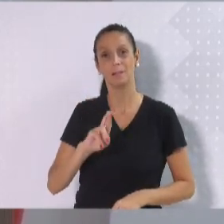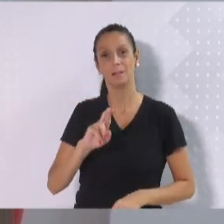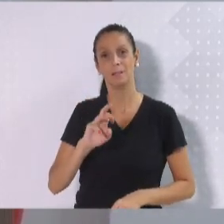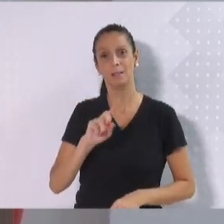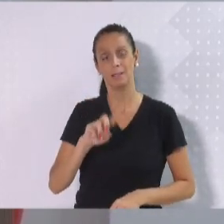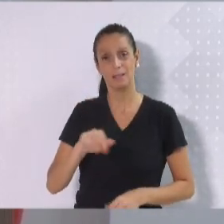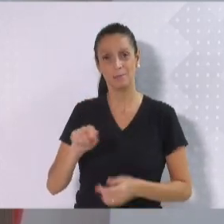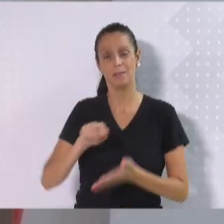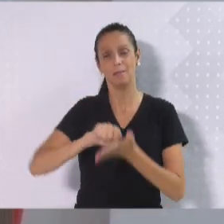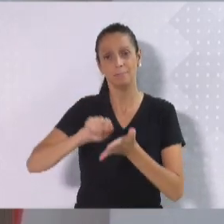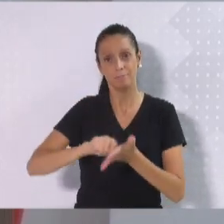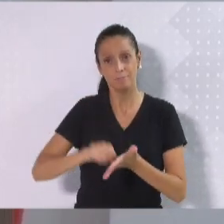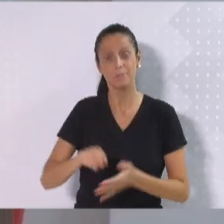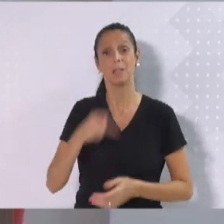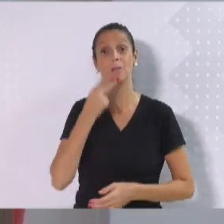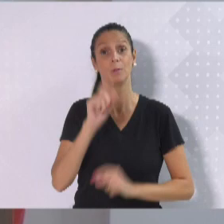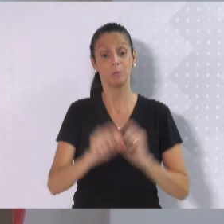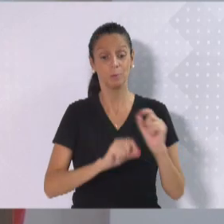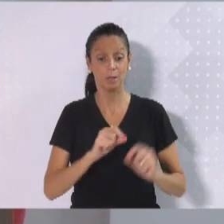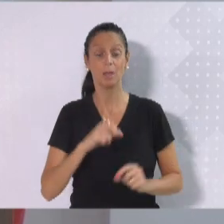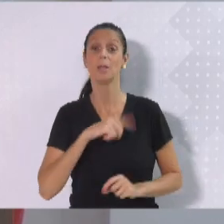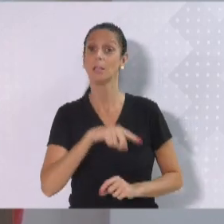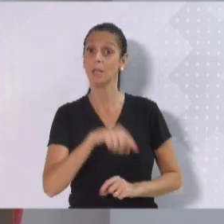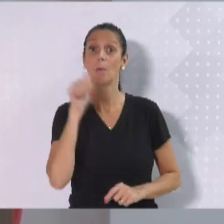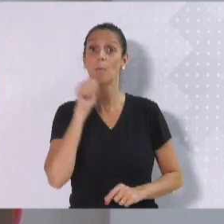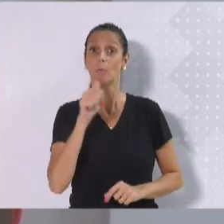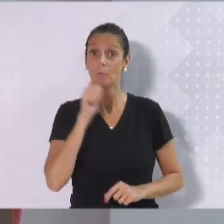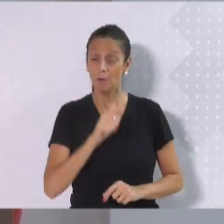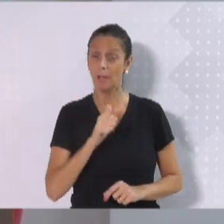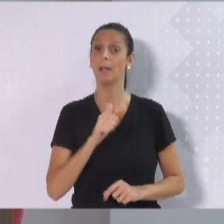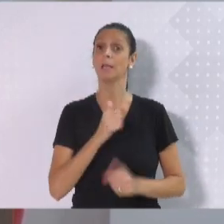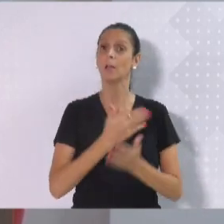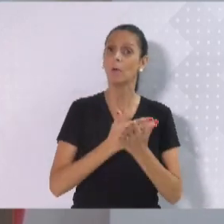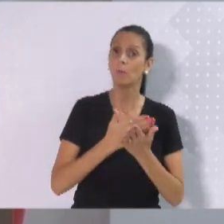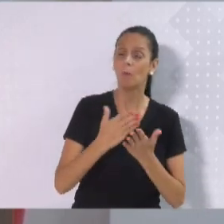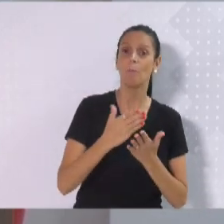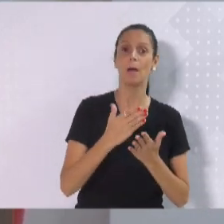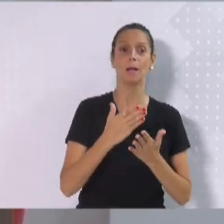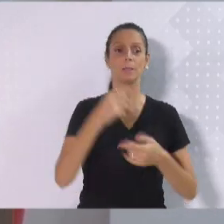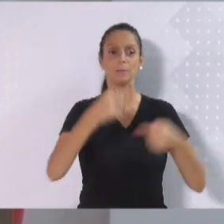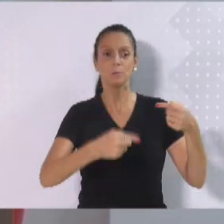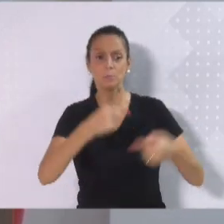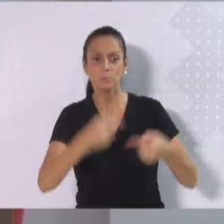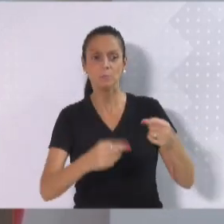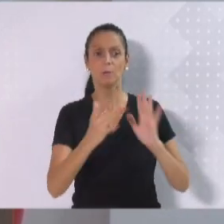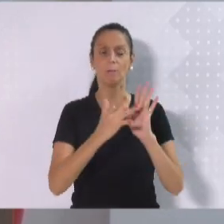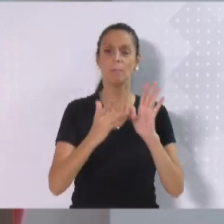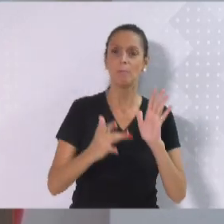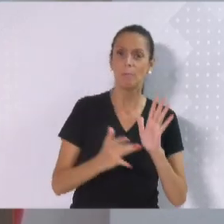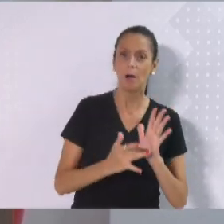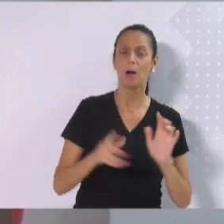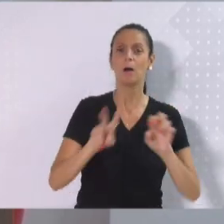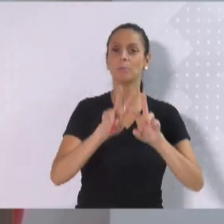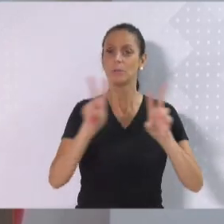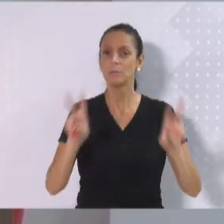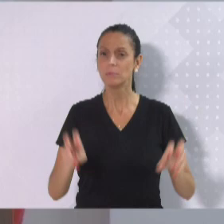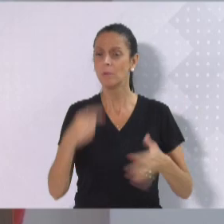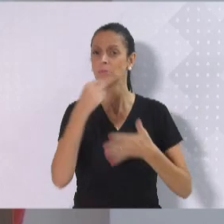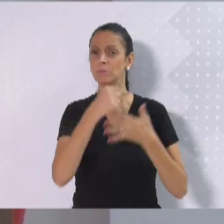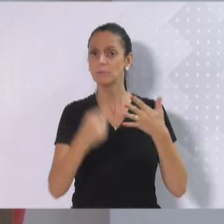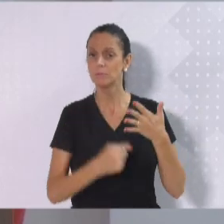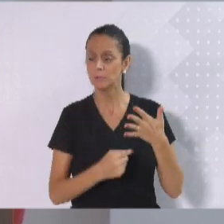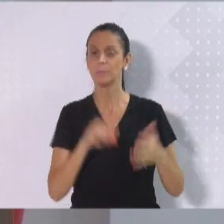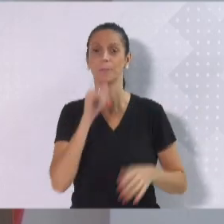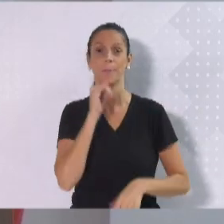responsáveis por levantar pautas de transformação na cidade, como acesso à questão da educação, serviço de